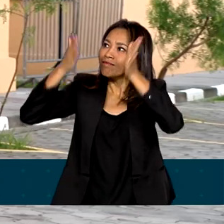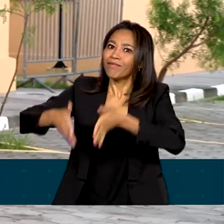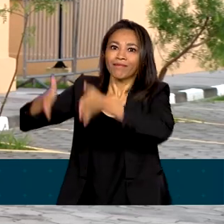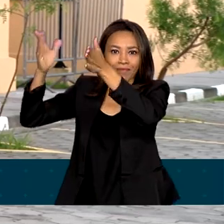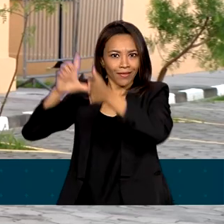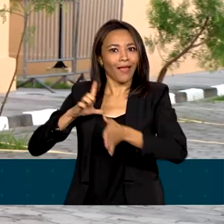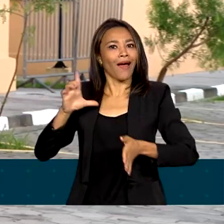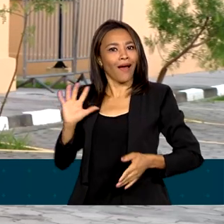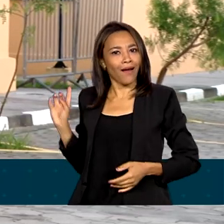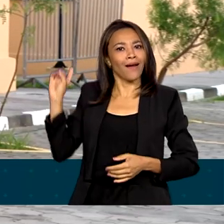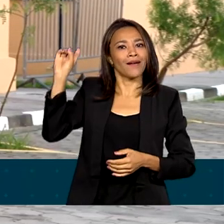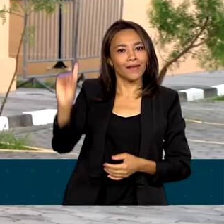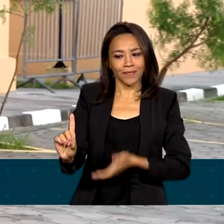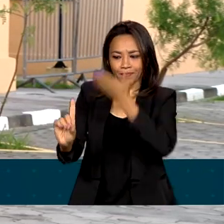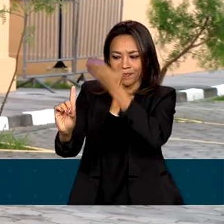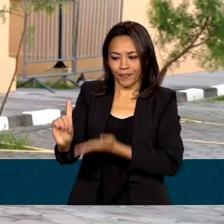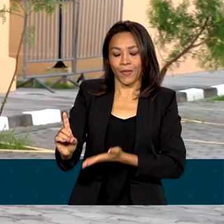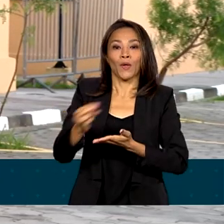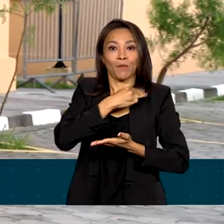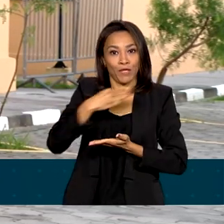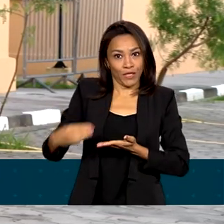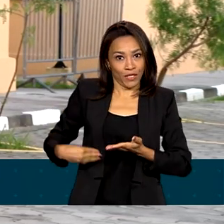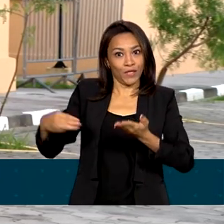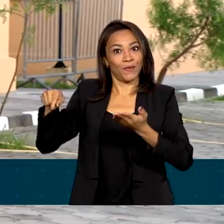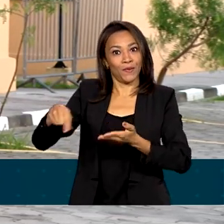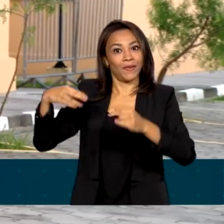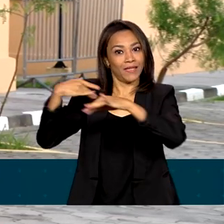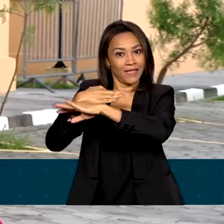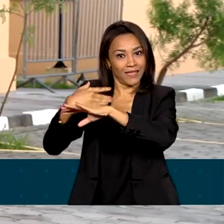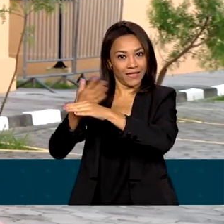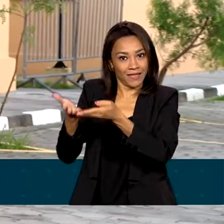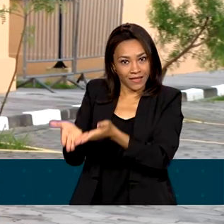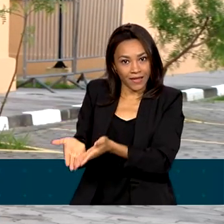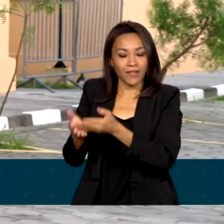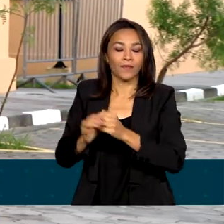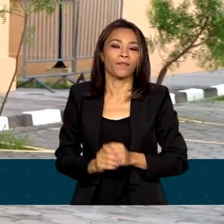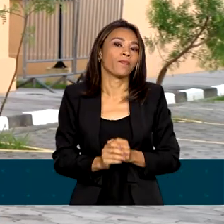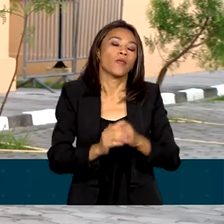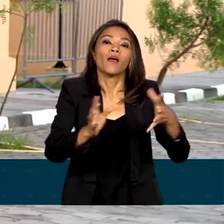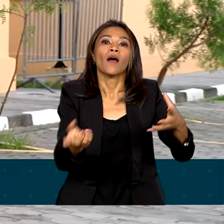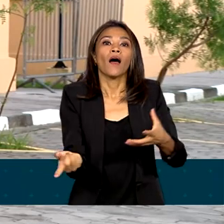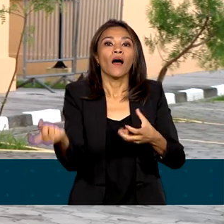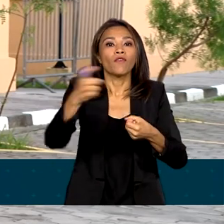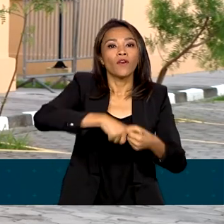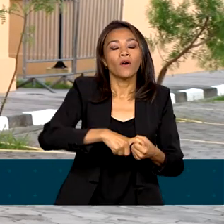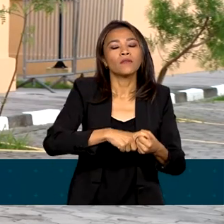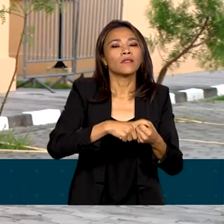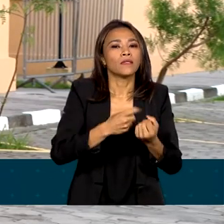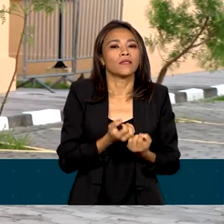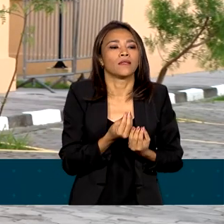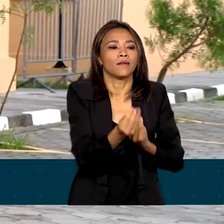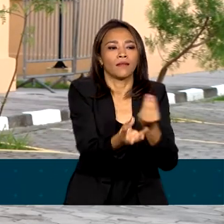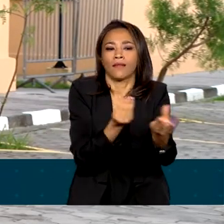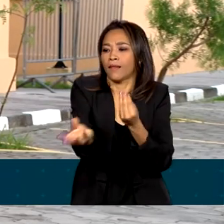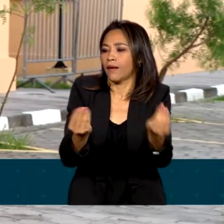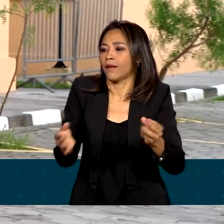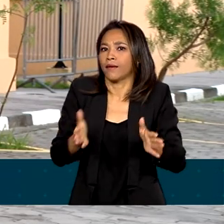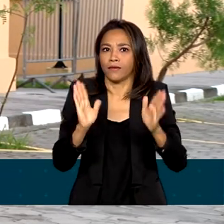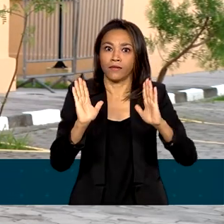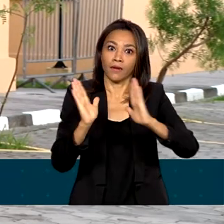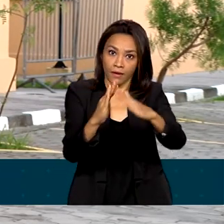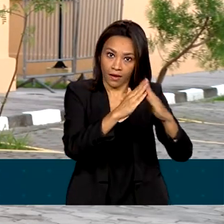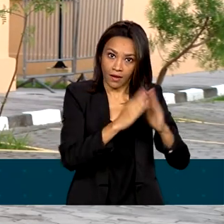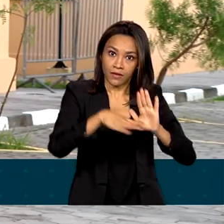com a presença do ministro das cidades, Jader Filho. A retomada de entregas do programa Minha Casa Minha Vida é uma das